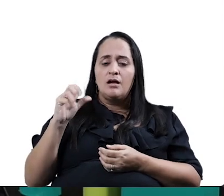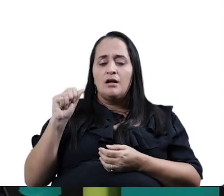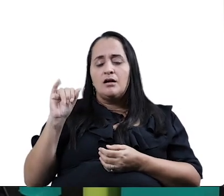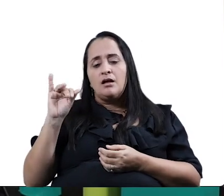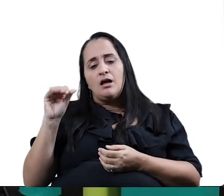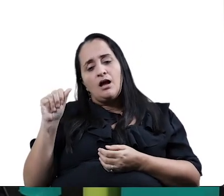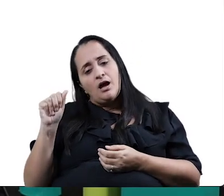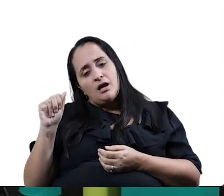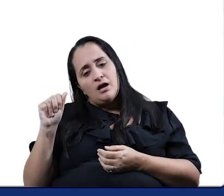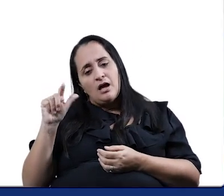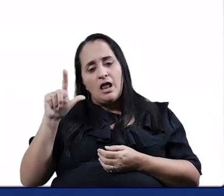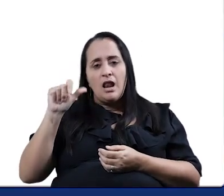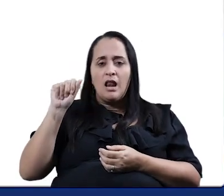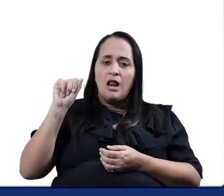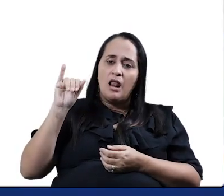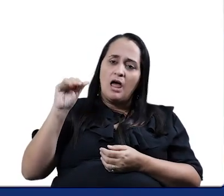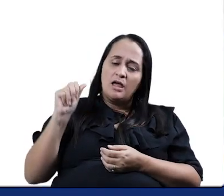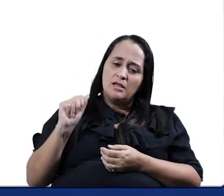laia.